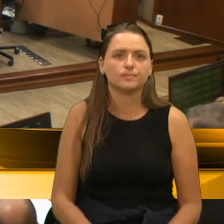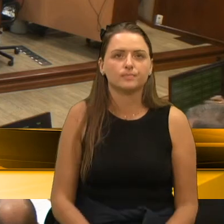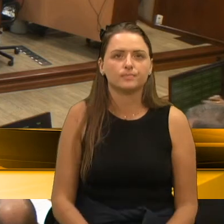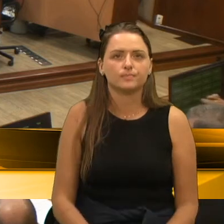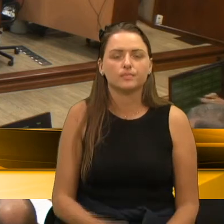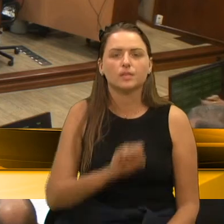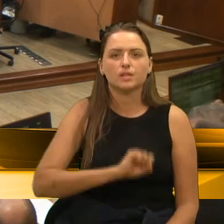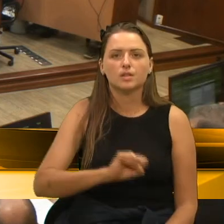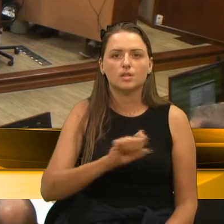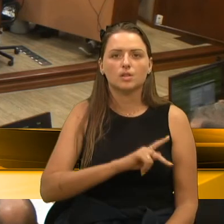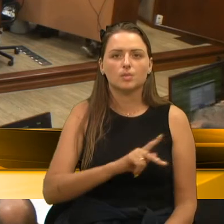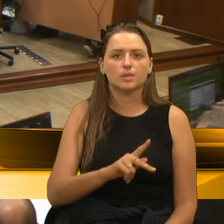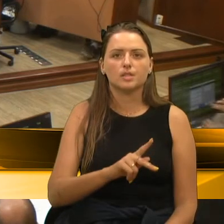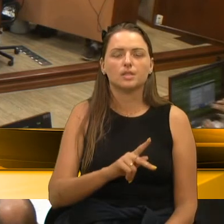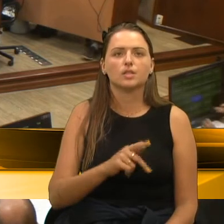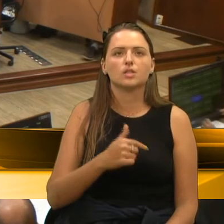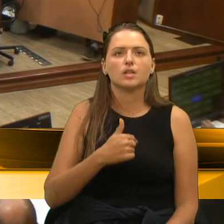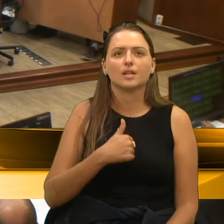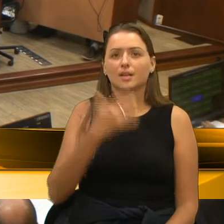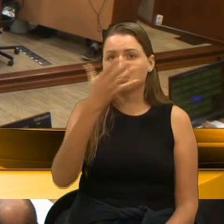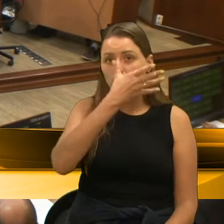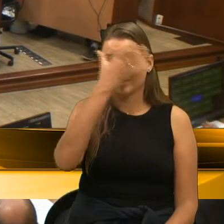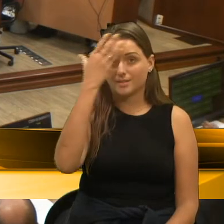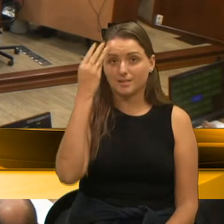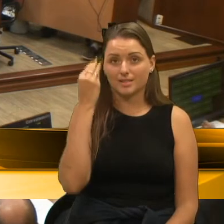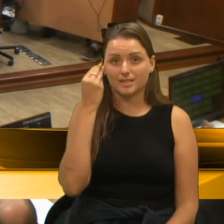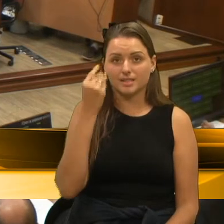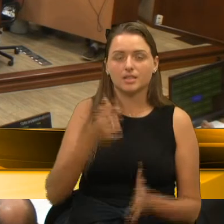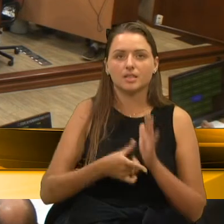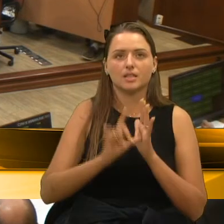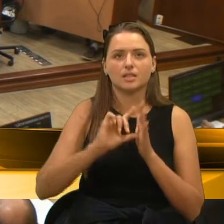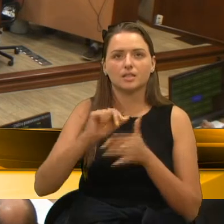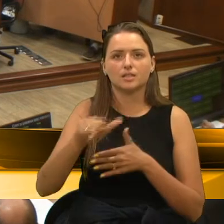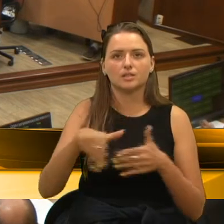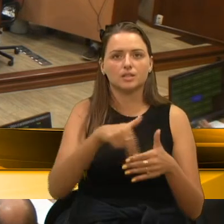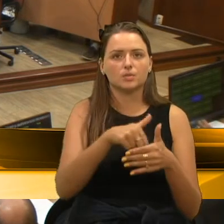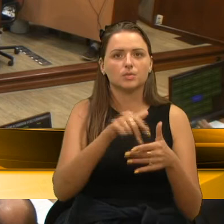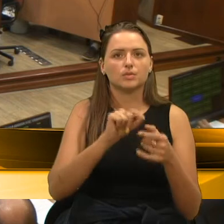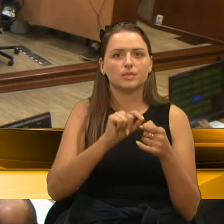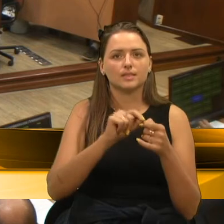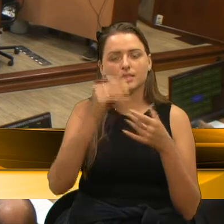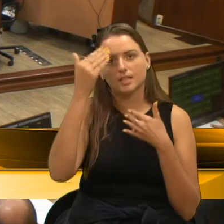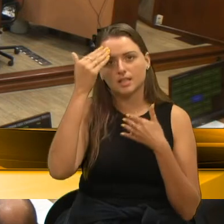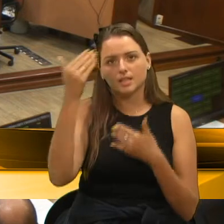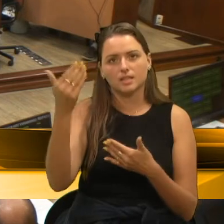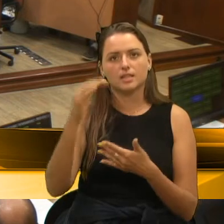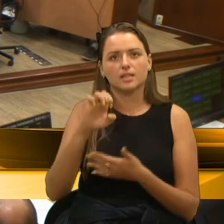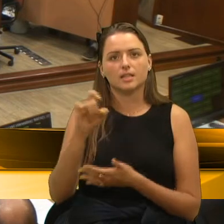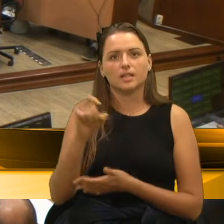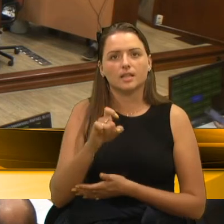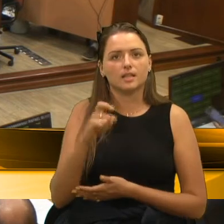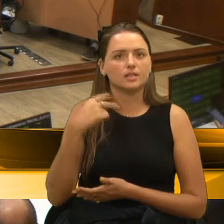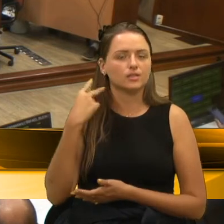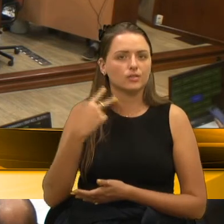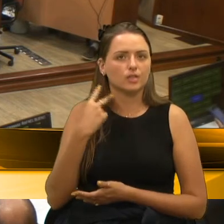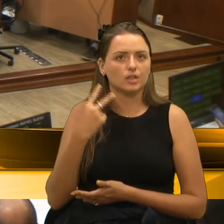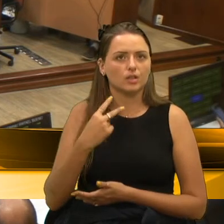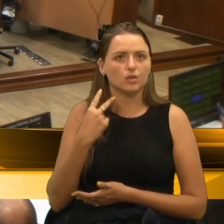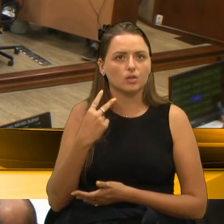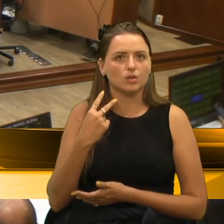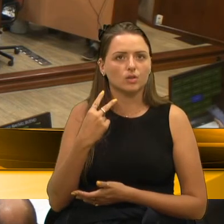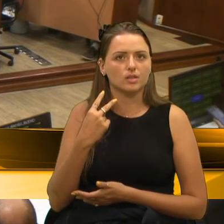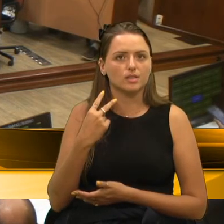Senhor Presidente, eu me esqueci na verdade na tribuna de fazer um agradecimento especial ao ex-vereador Francisco